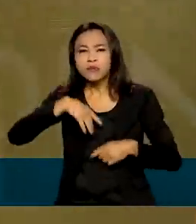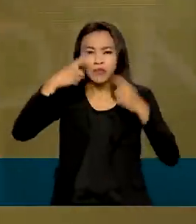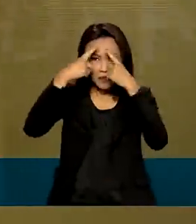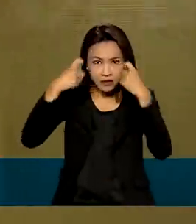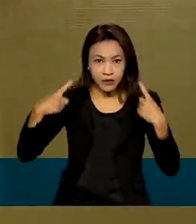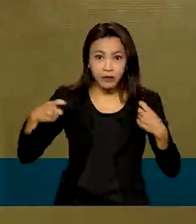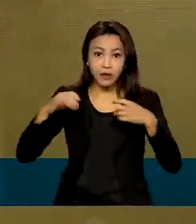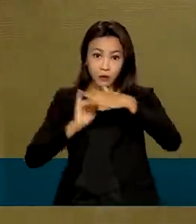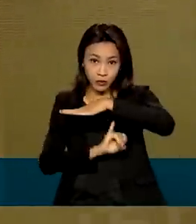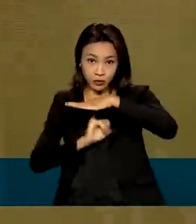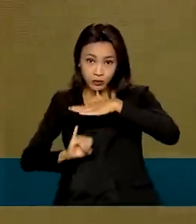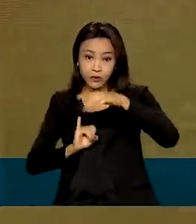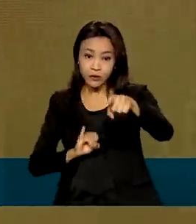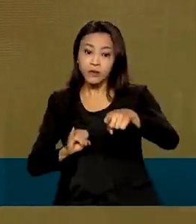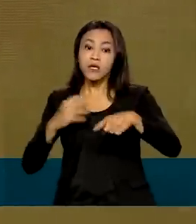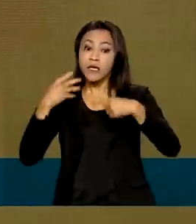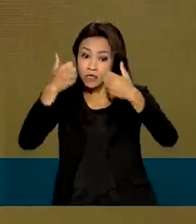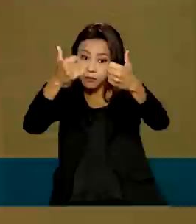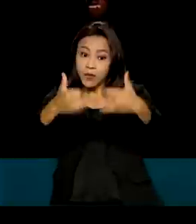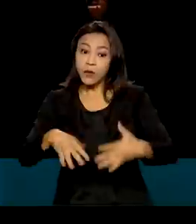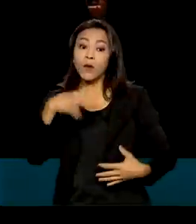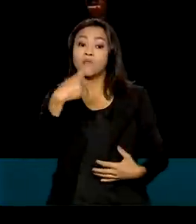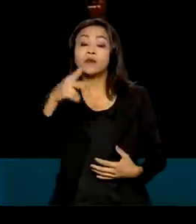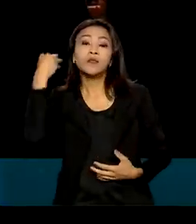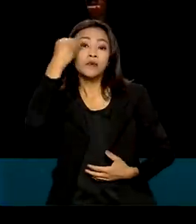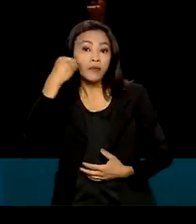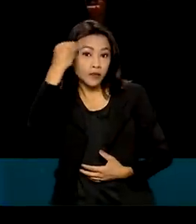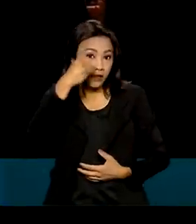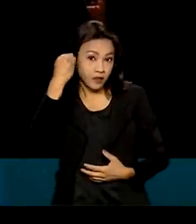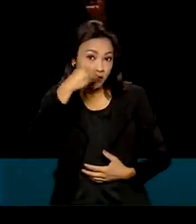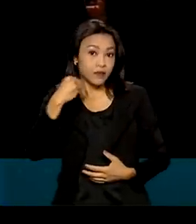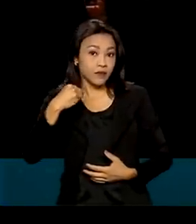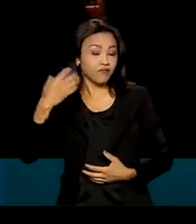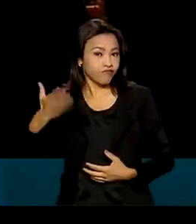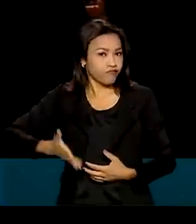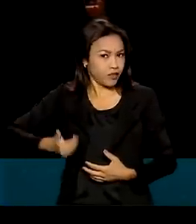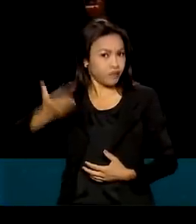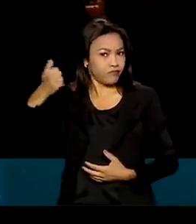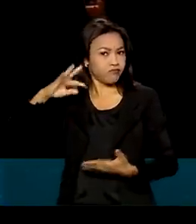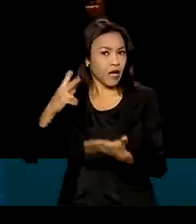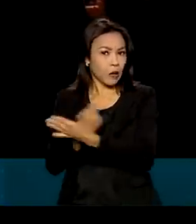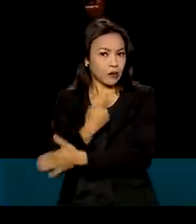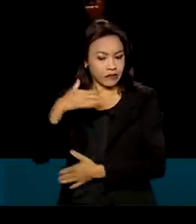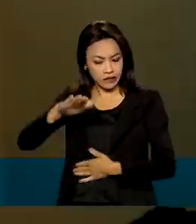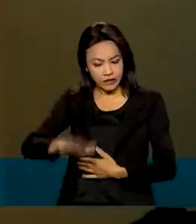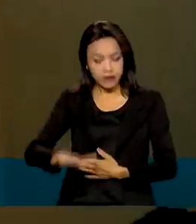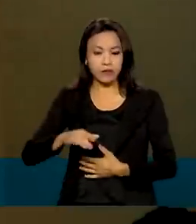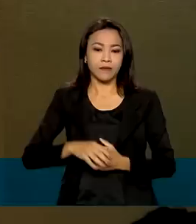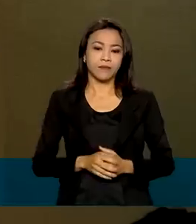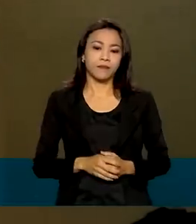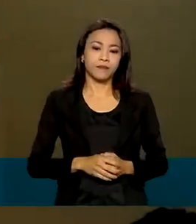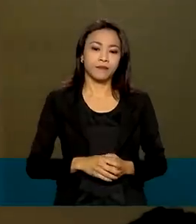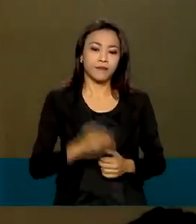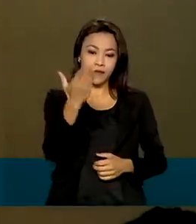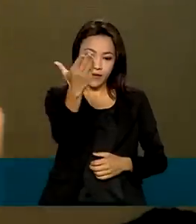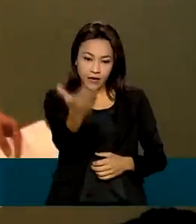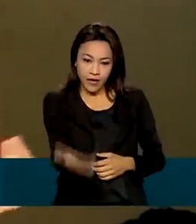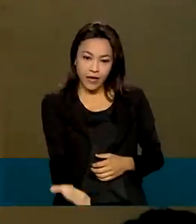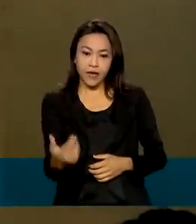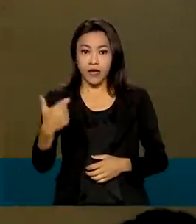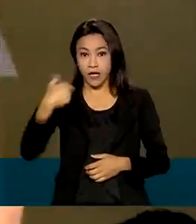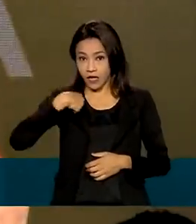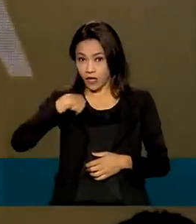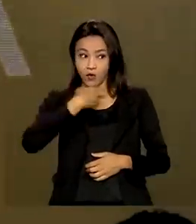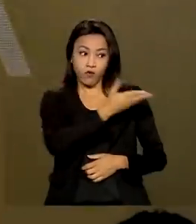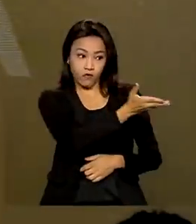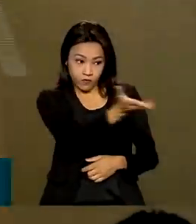contou a própria experiência de abuso que sofreu na infância e a necessidade de se falar sobre o assunto. Eu, vocês